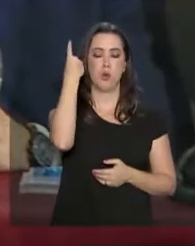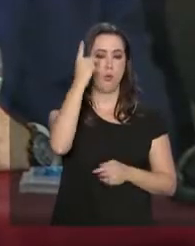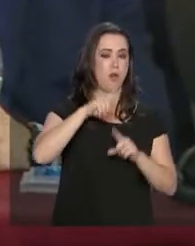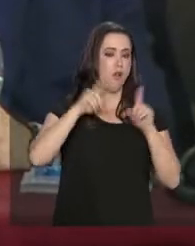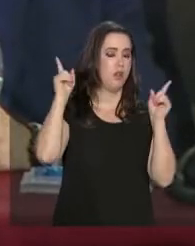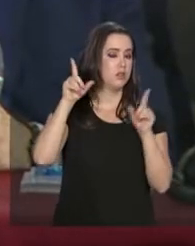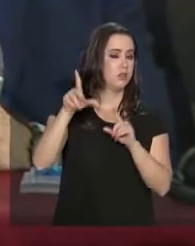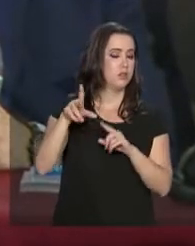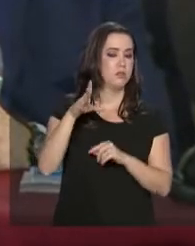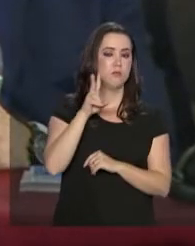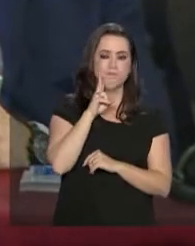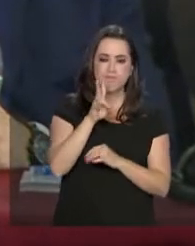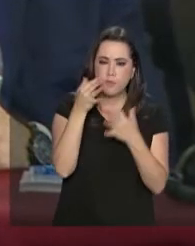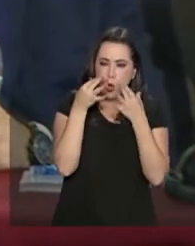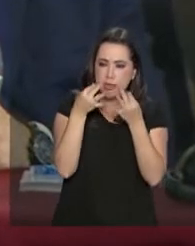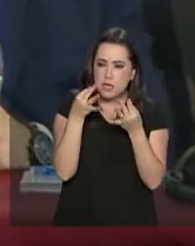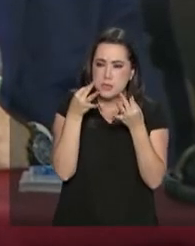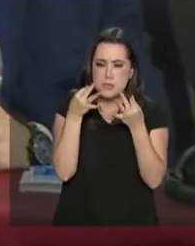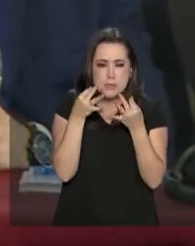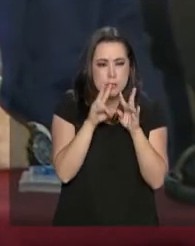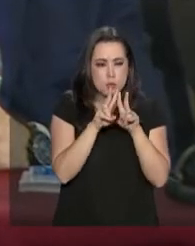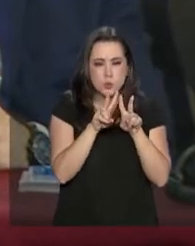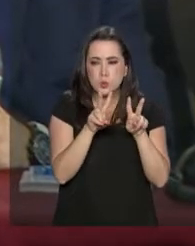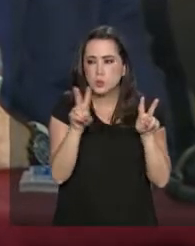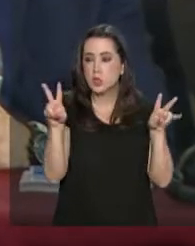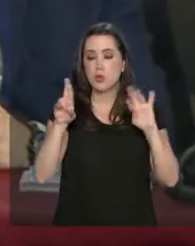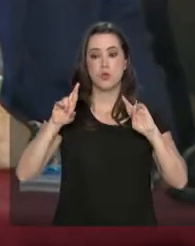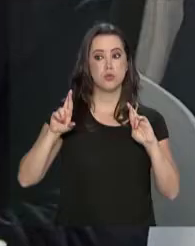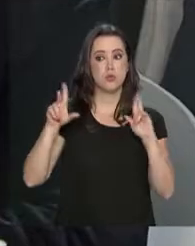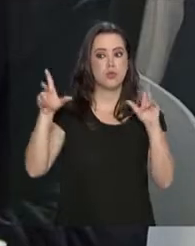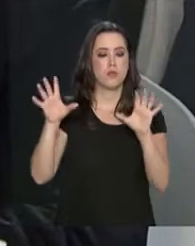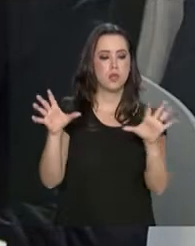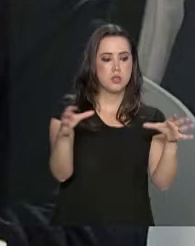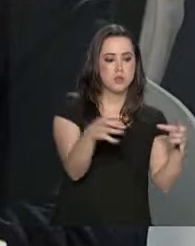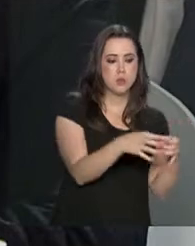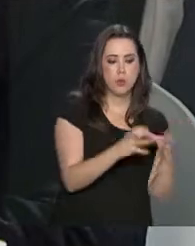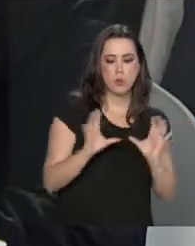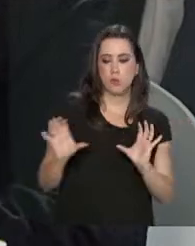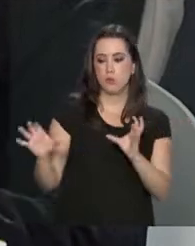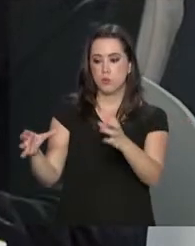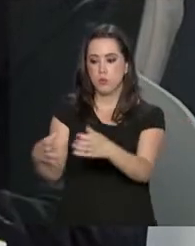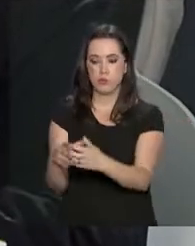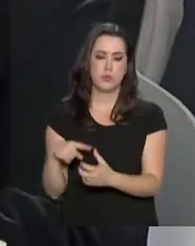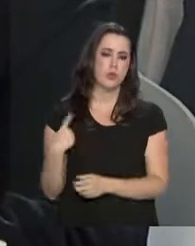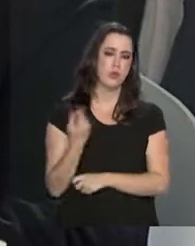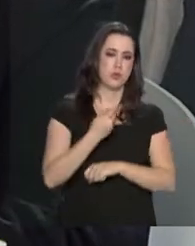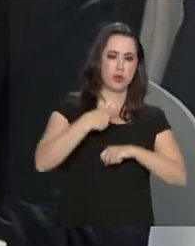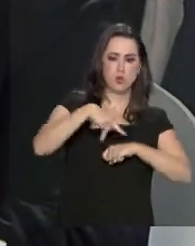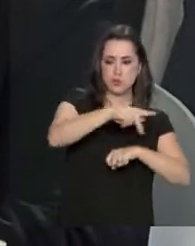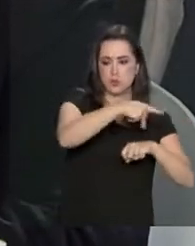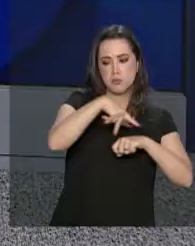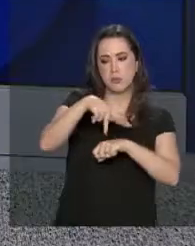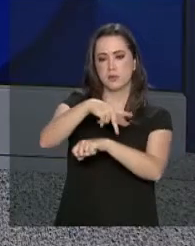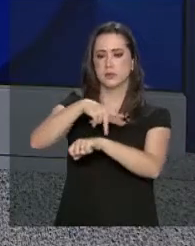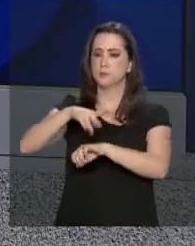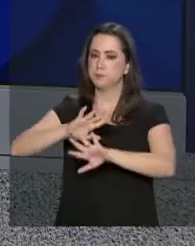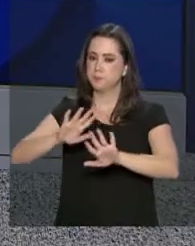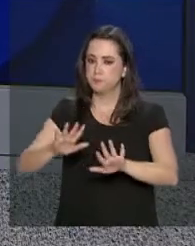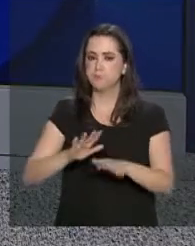na escuta atenta, atentíssima, dos diferentes segmentos de nossas sociedades.